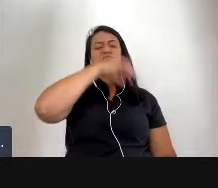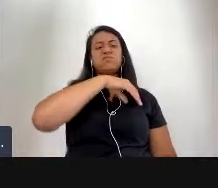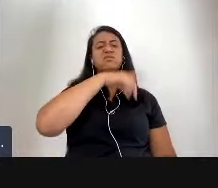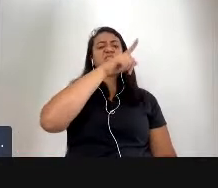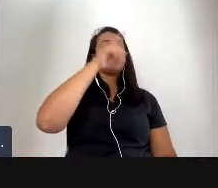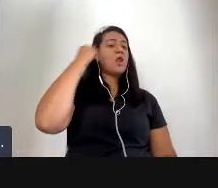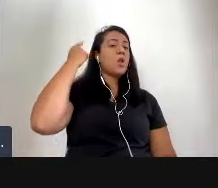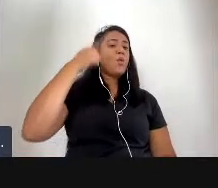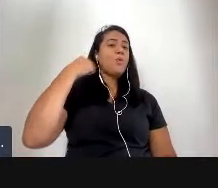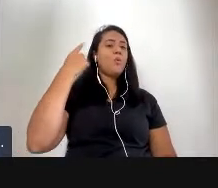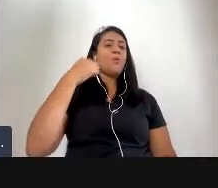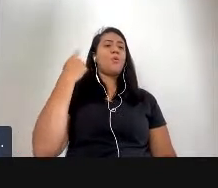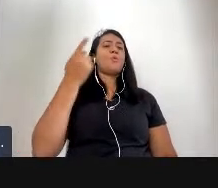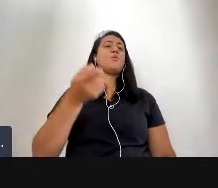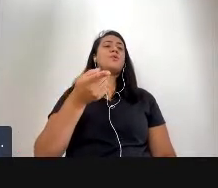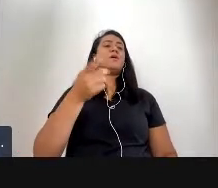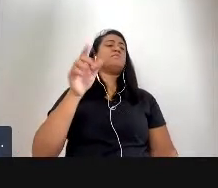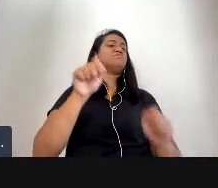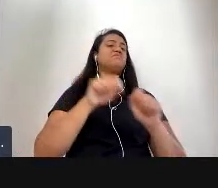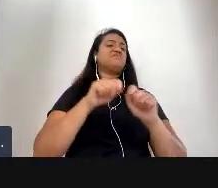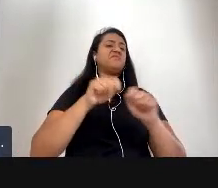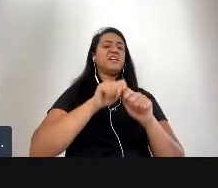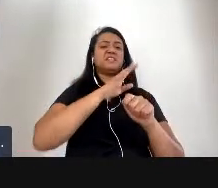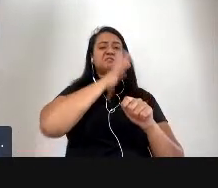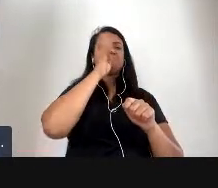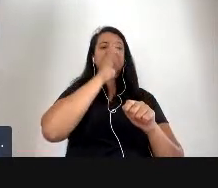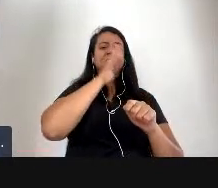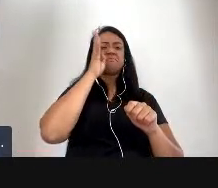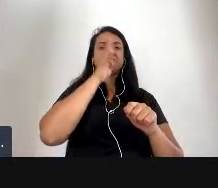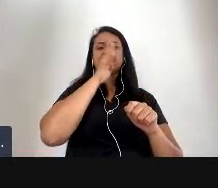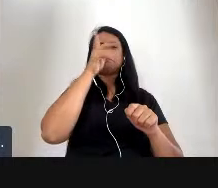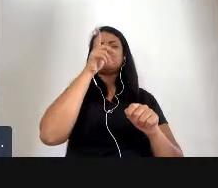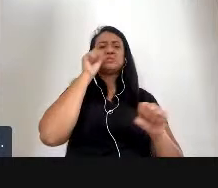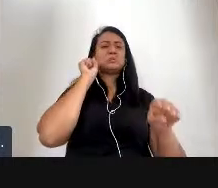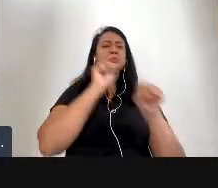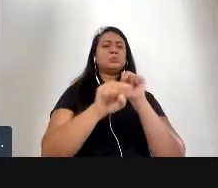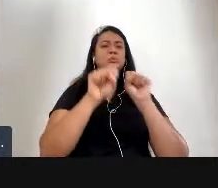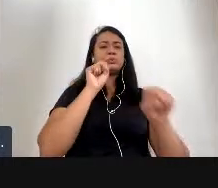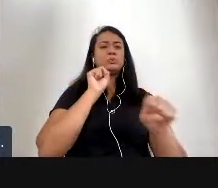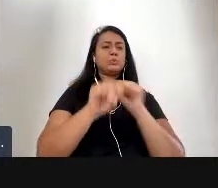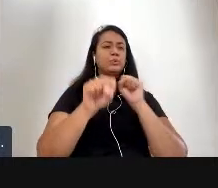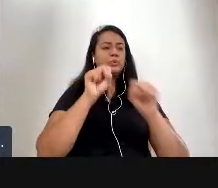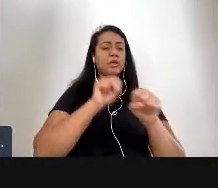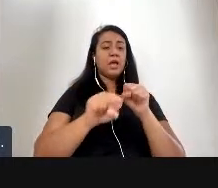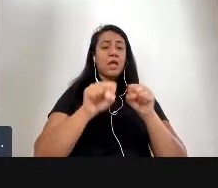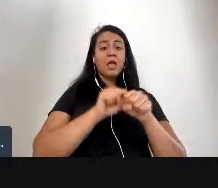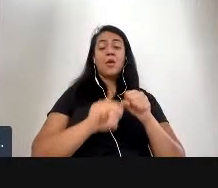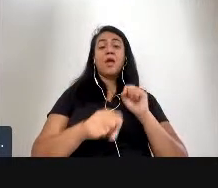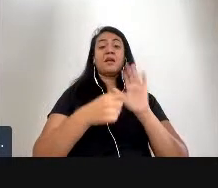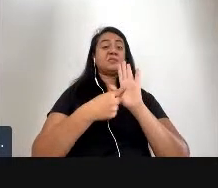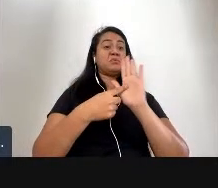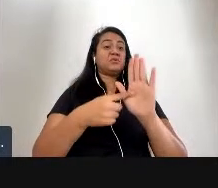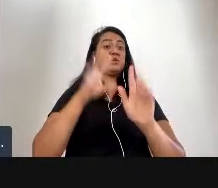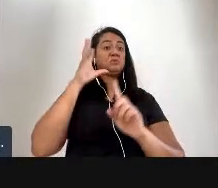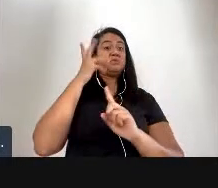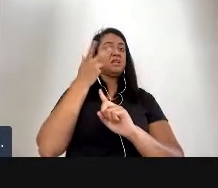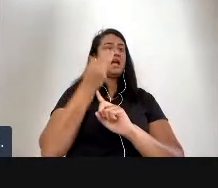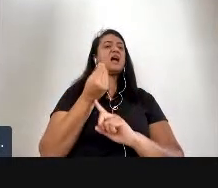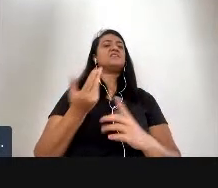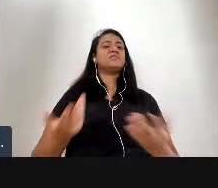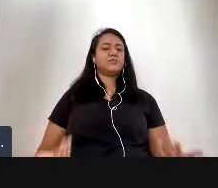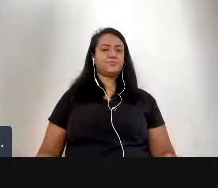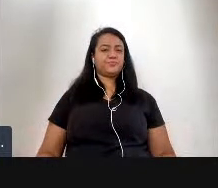perturbado que quis destruir uma exposição de arte digamos assim